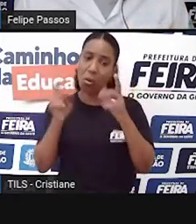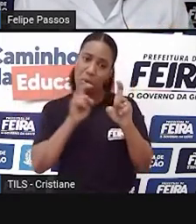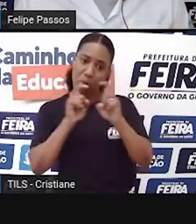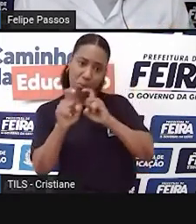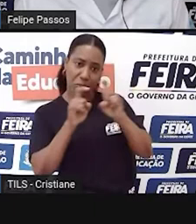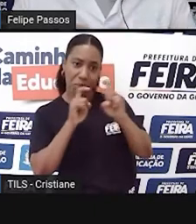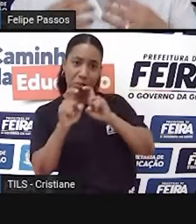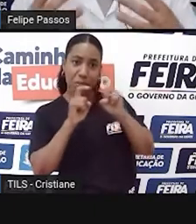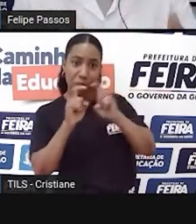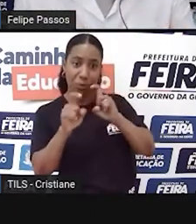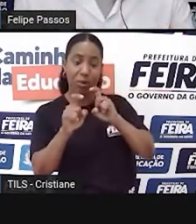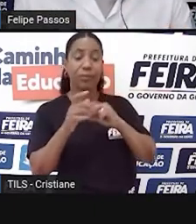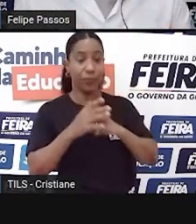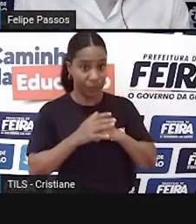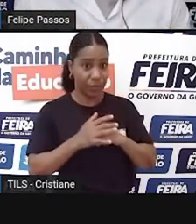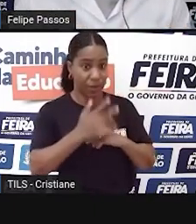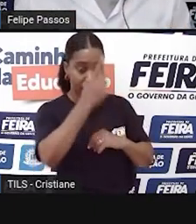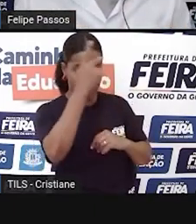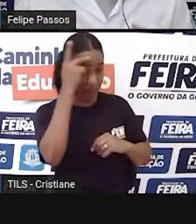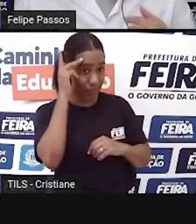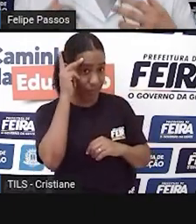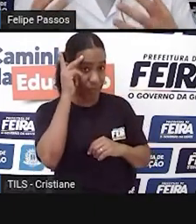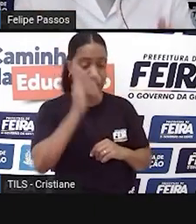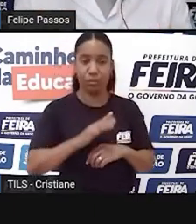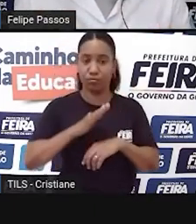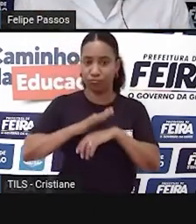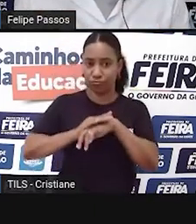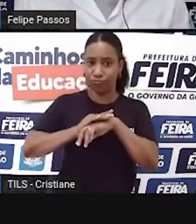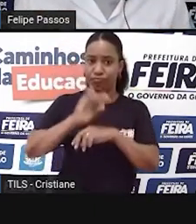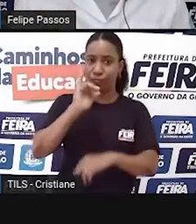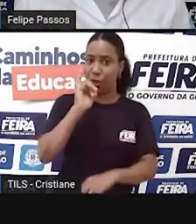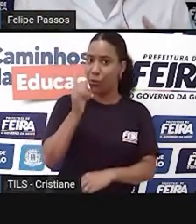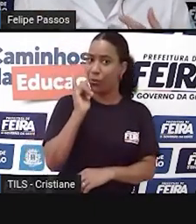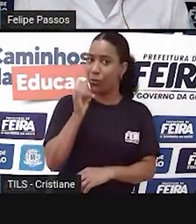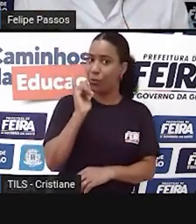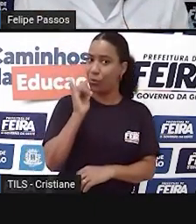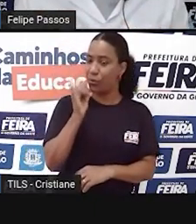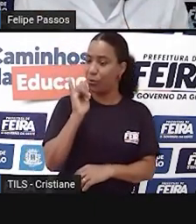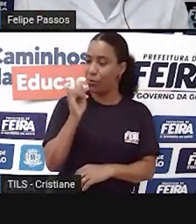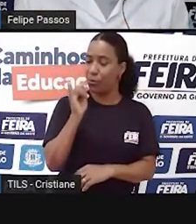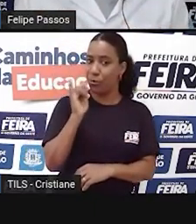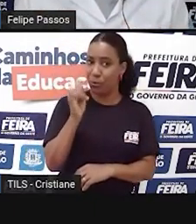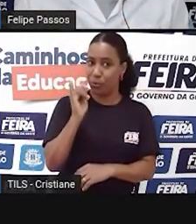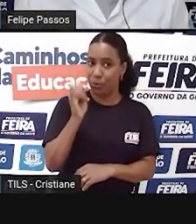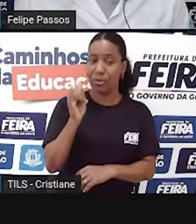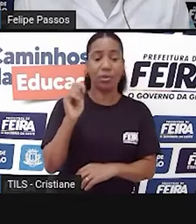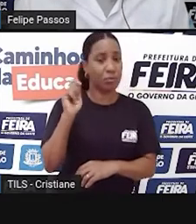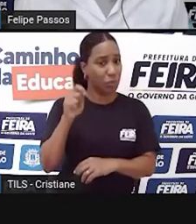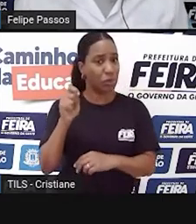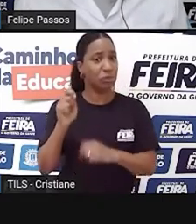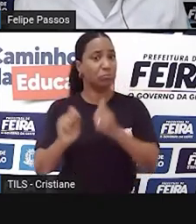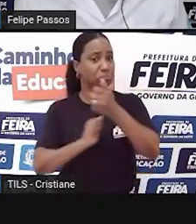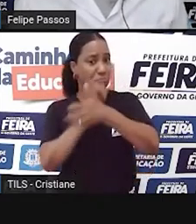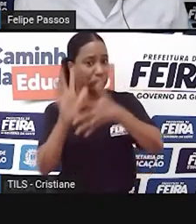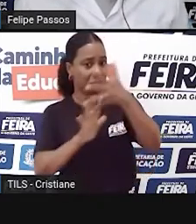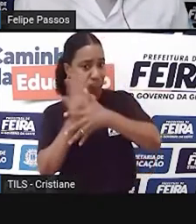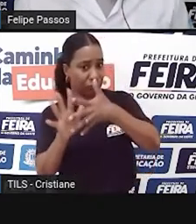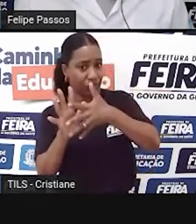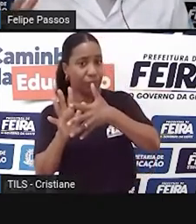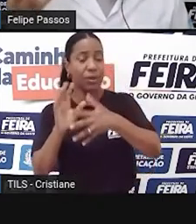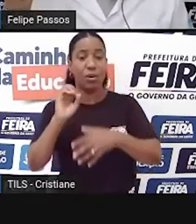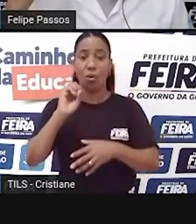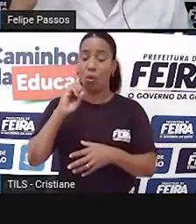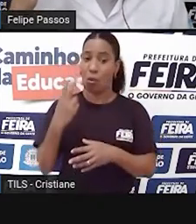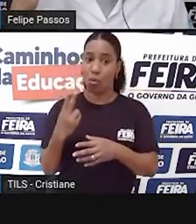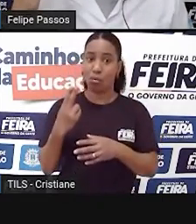que é a pessoa que emite uma informação, emite um sinal, emite um som e um receptor que